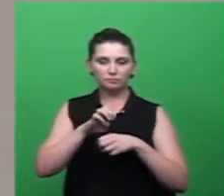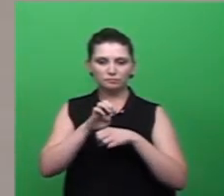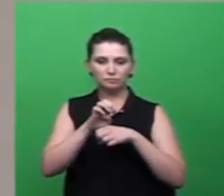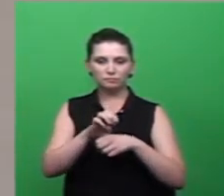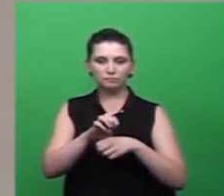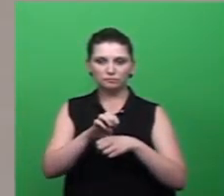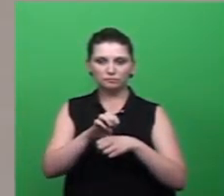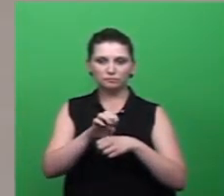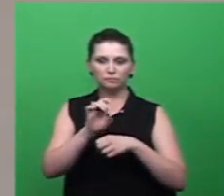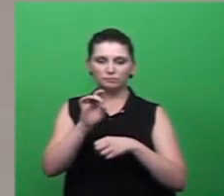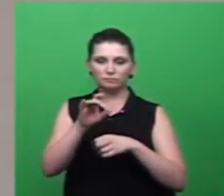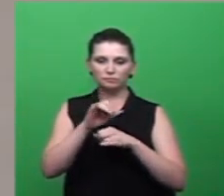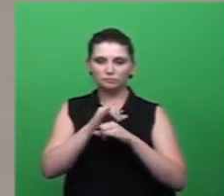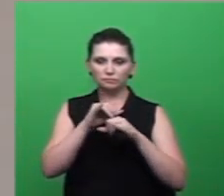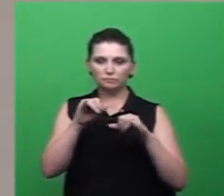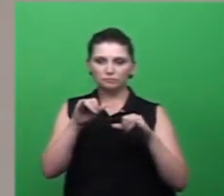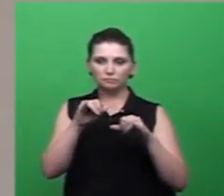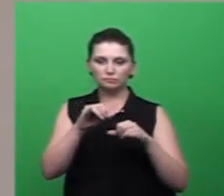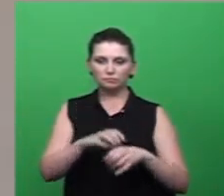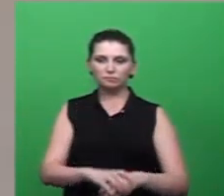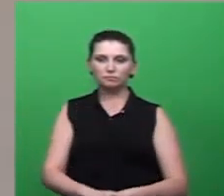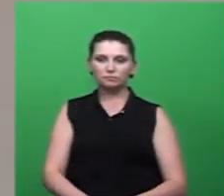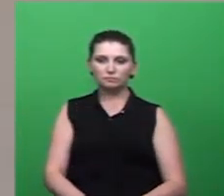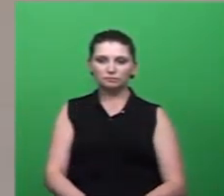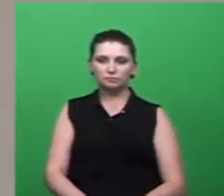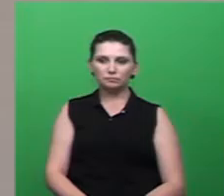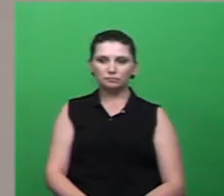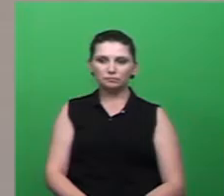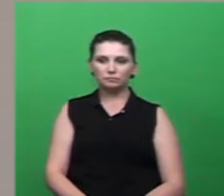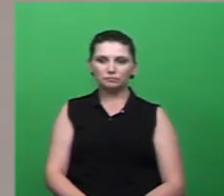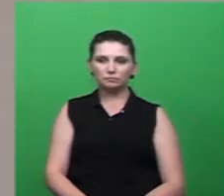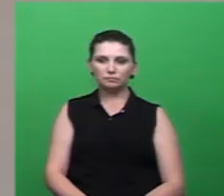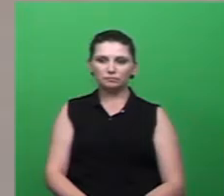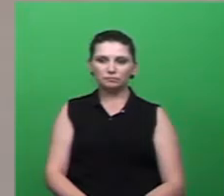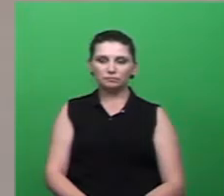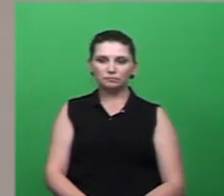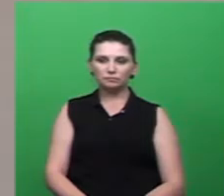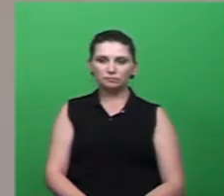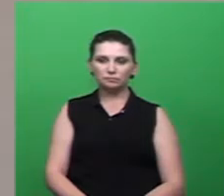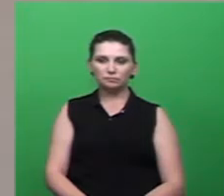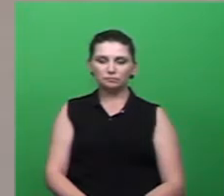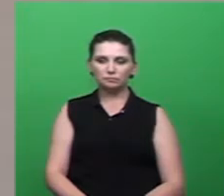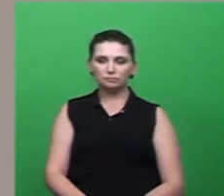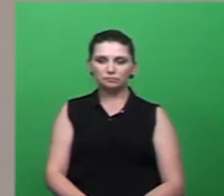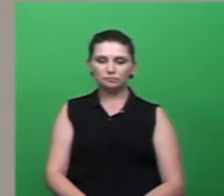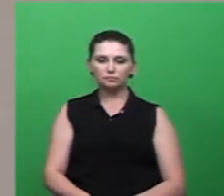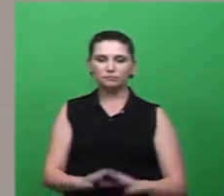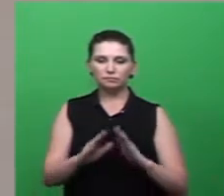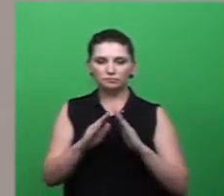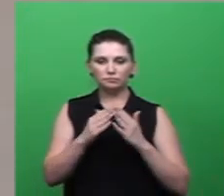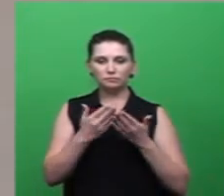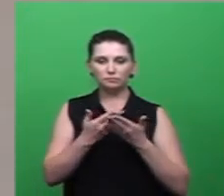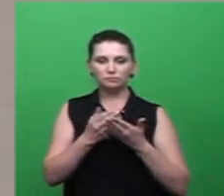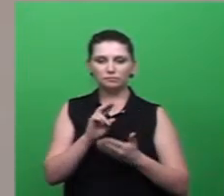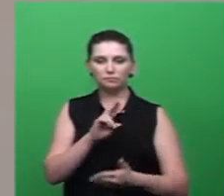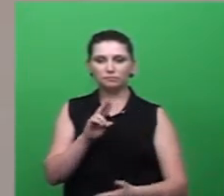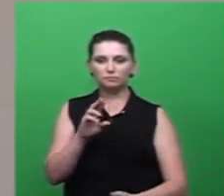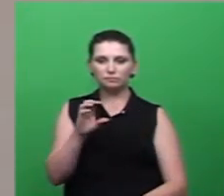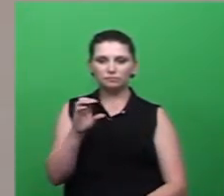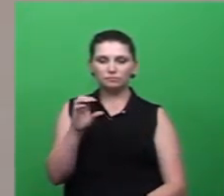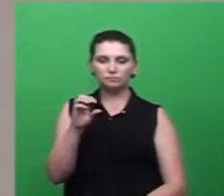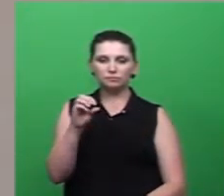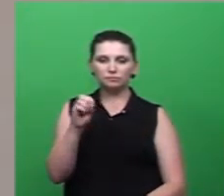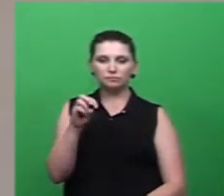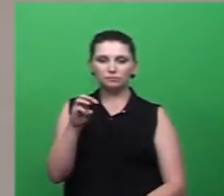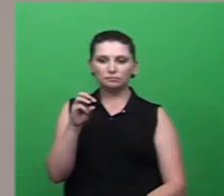corrigir. A Escola Marcos Rovares é um